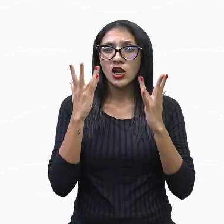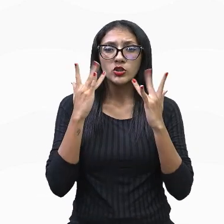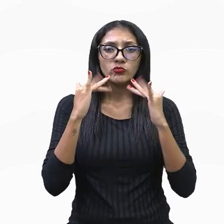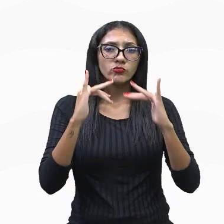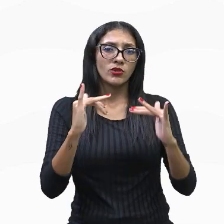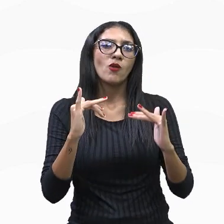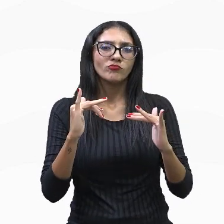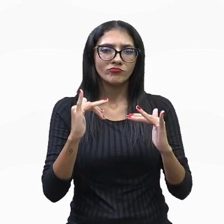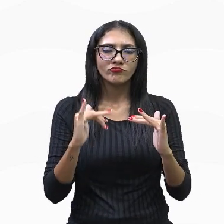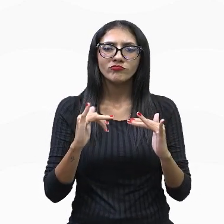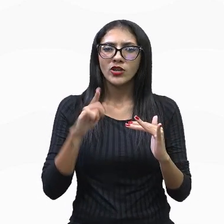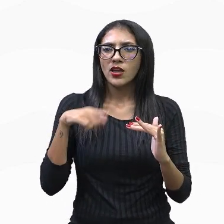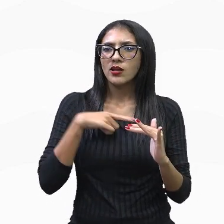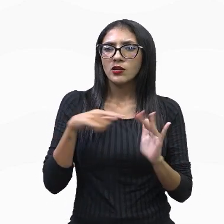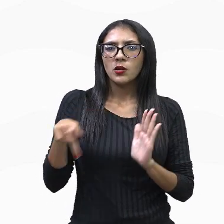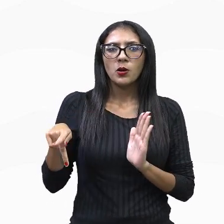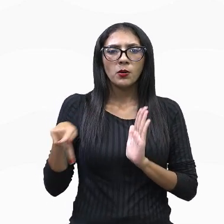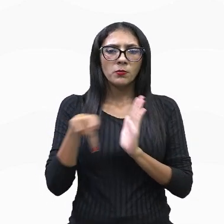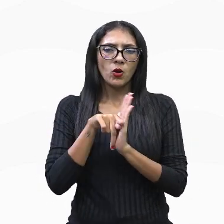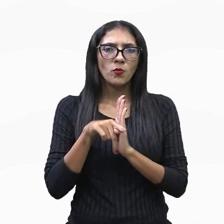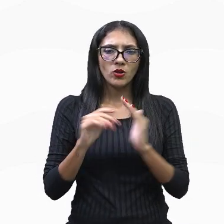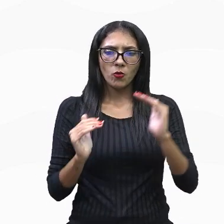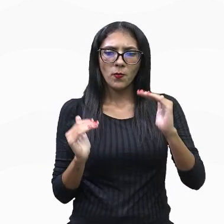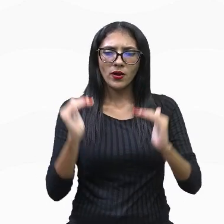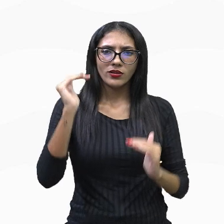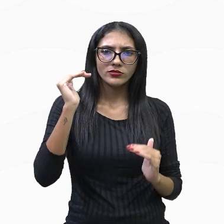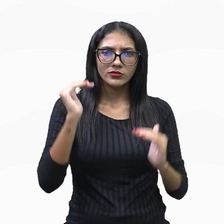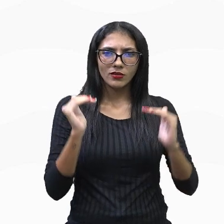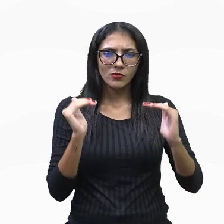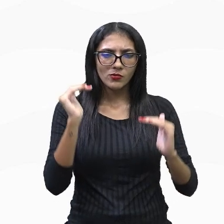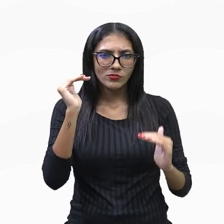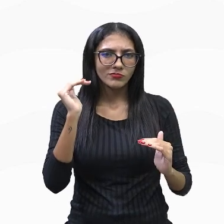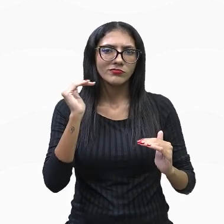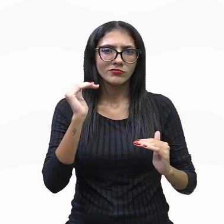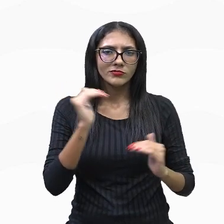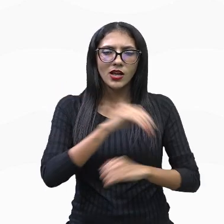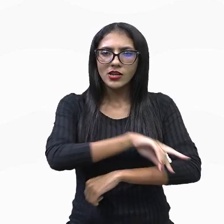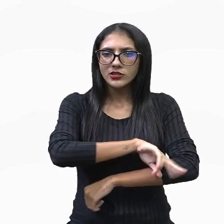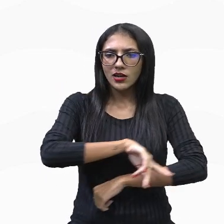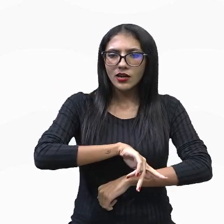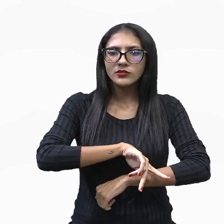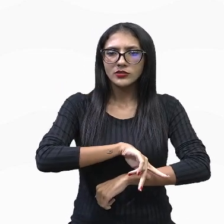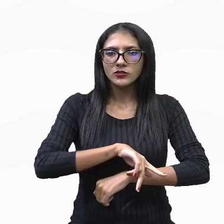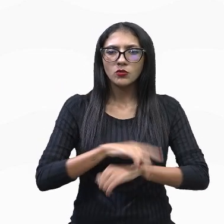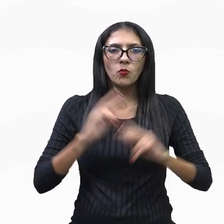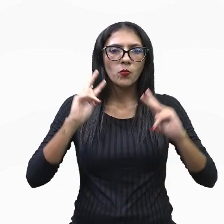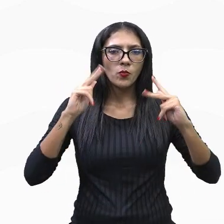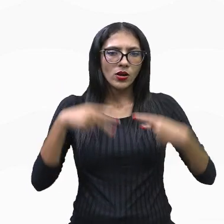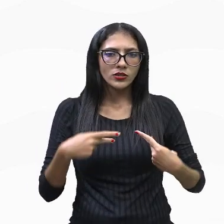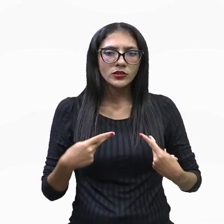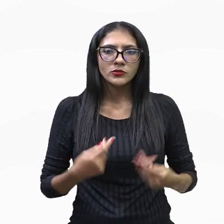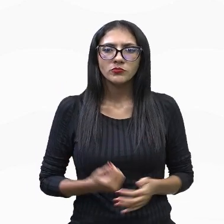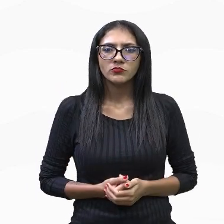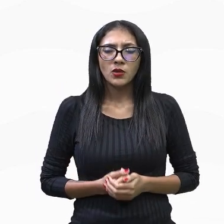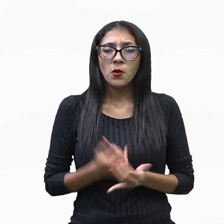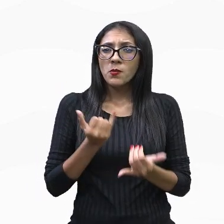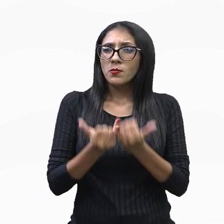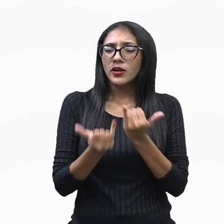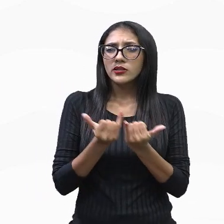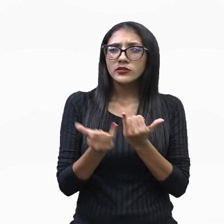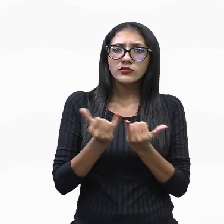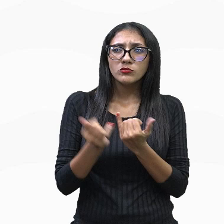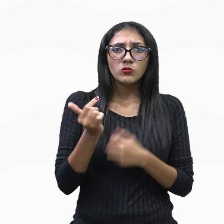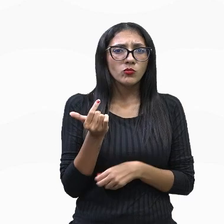hierarquizava as raças humanas, conforme ocorria nos demais seres vivos.